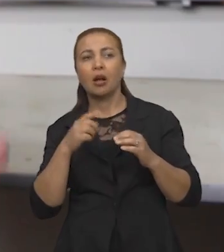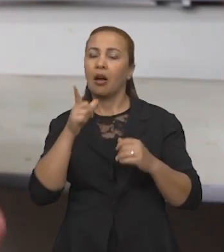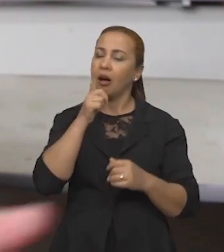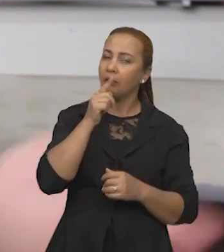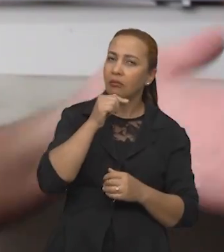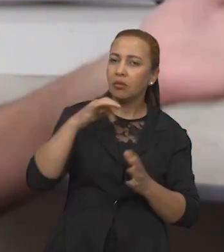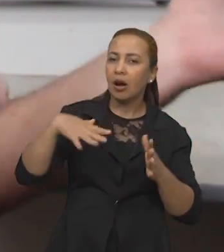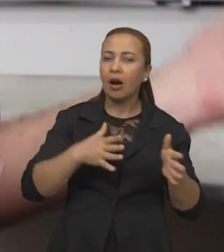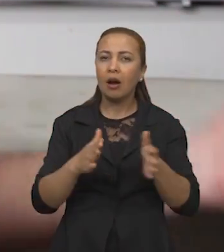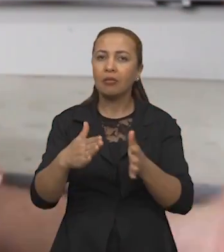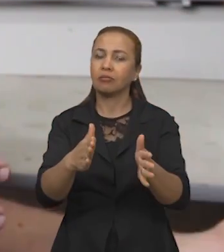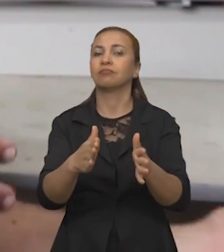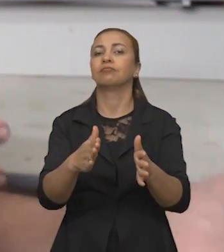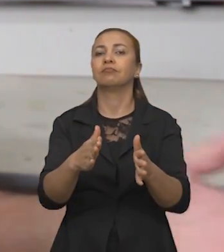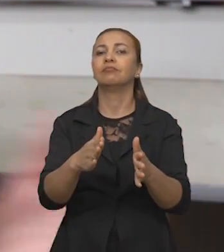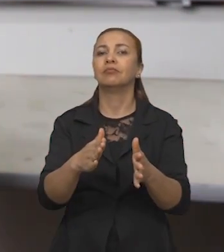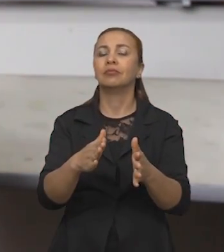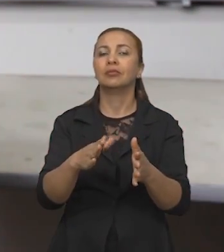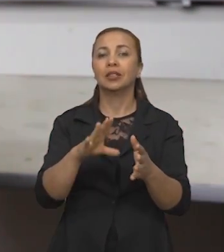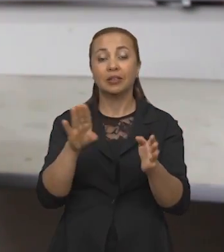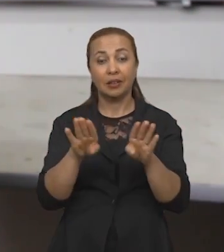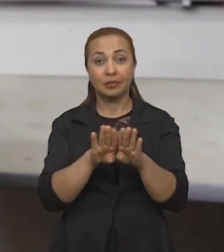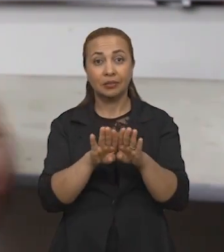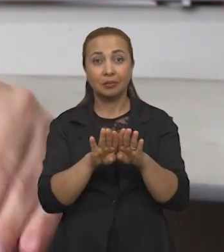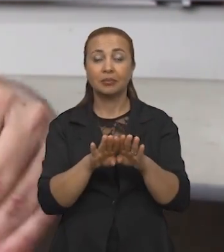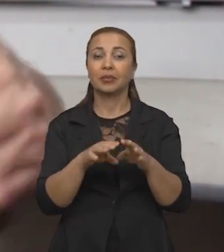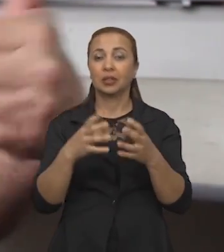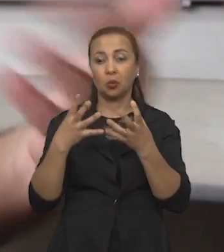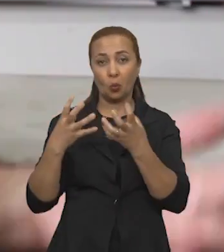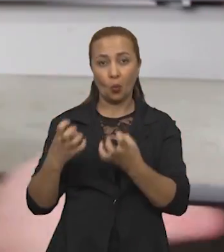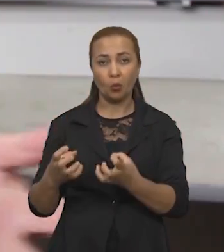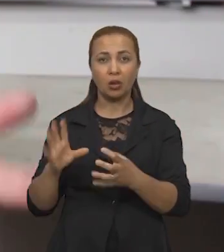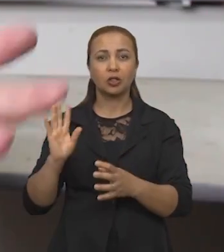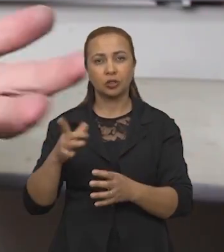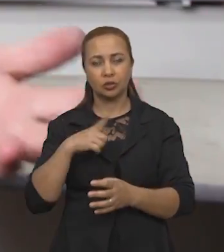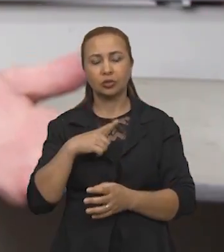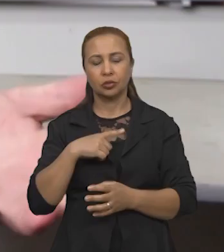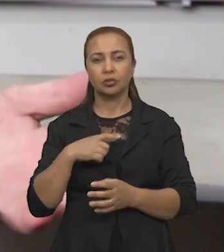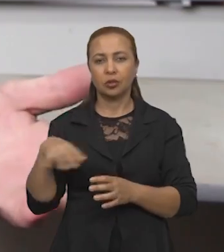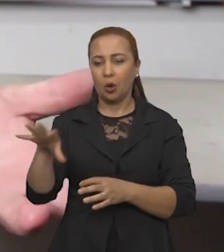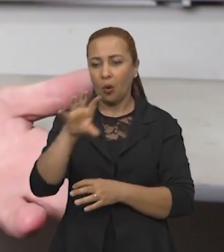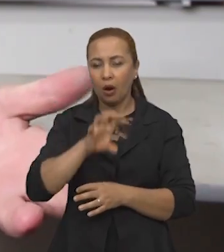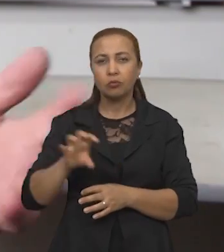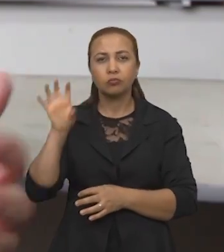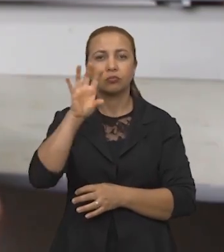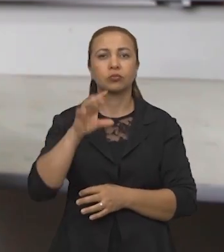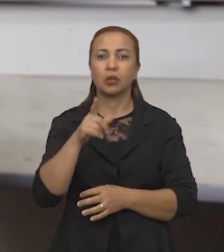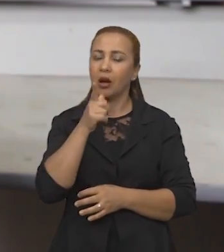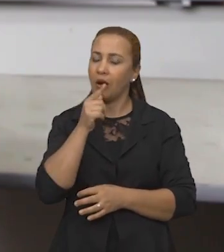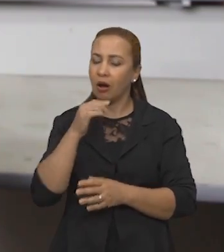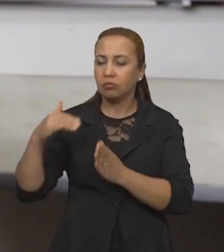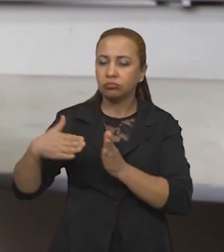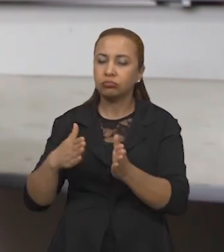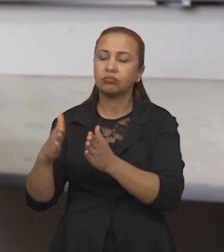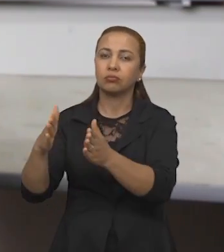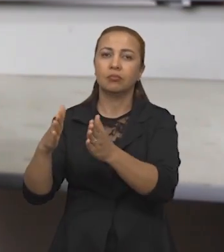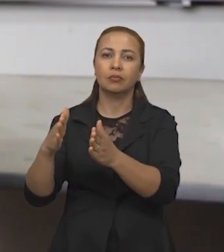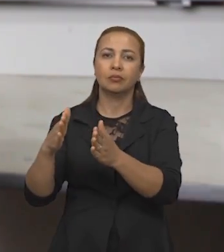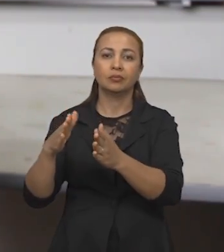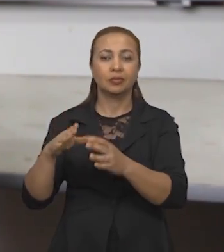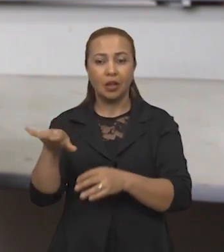abrejadas, mesmo no sertão, na região de semi-aridez, mas nós temos áreas abrejadas, aquelas